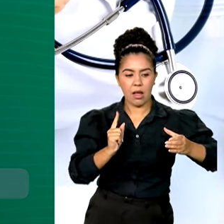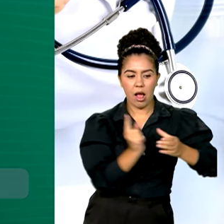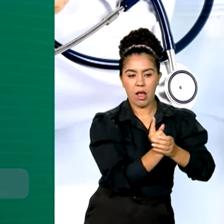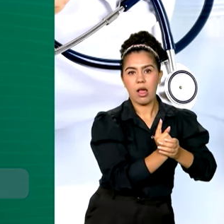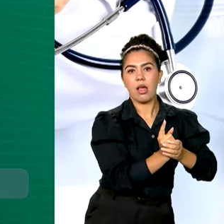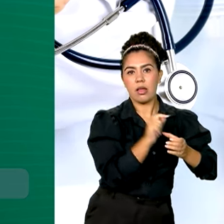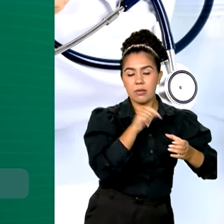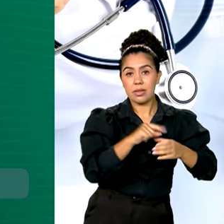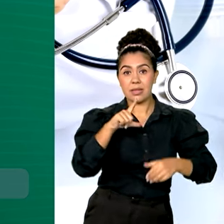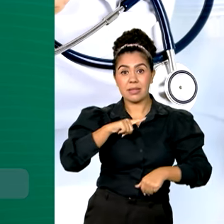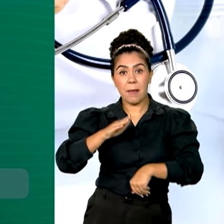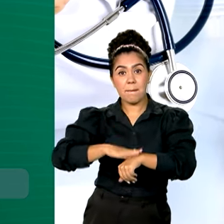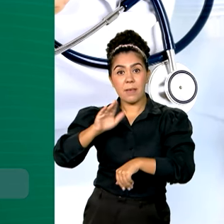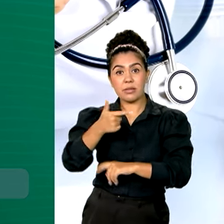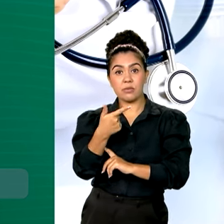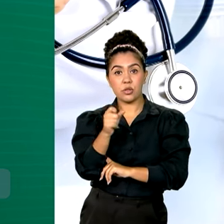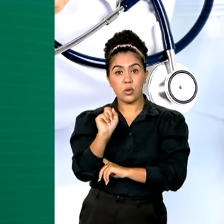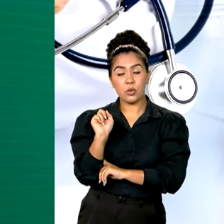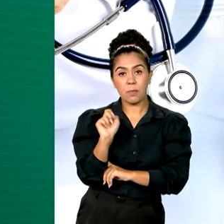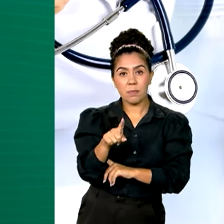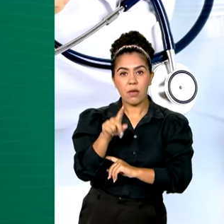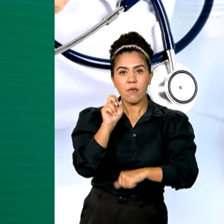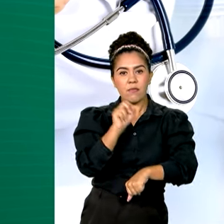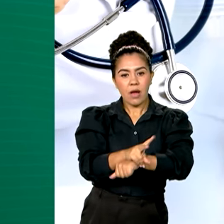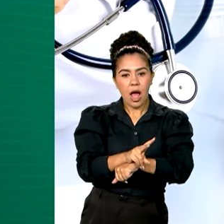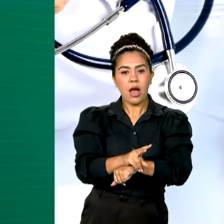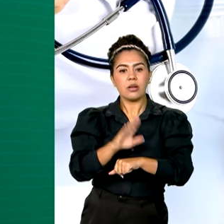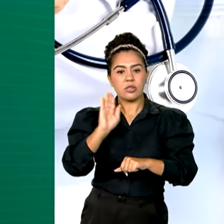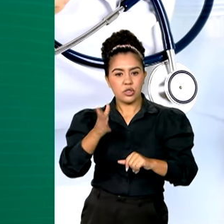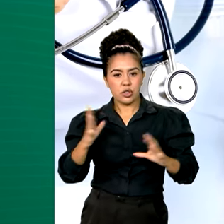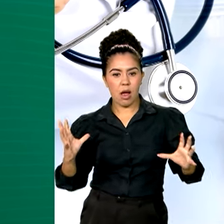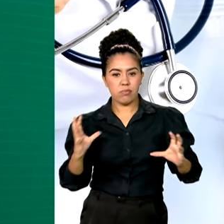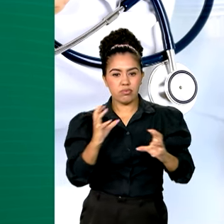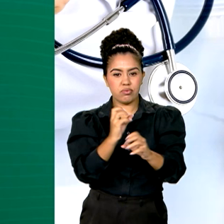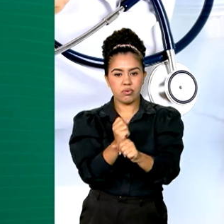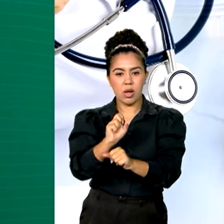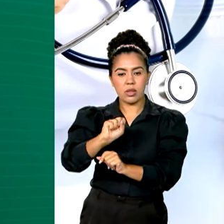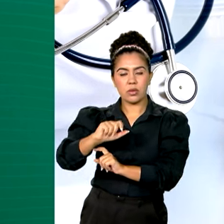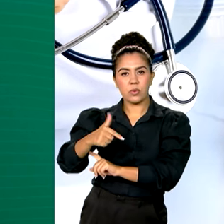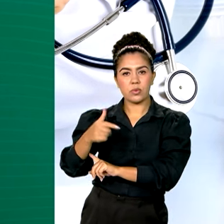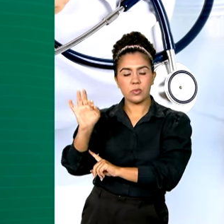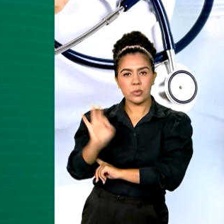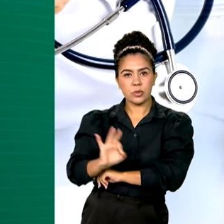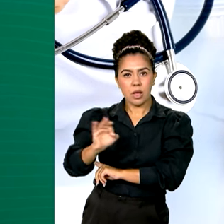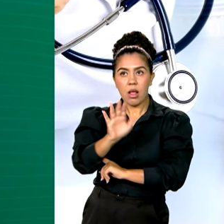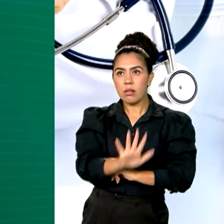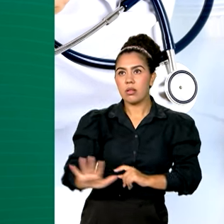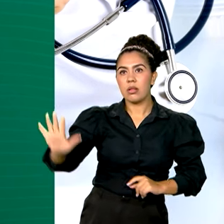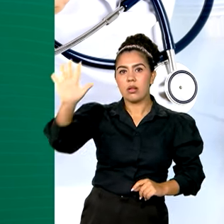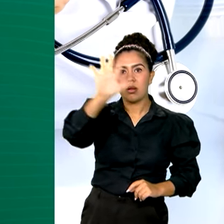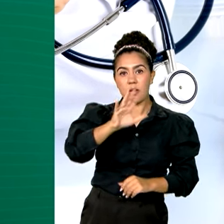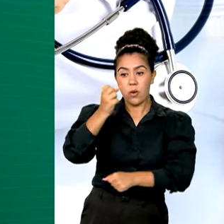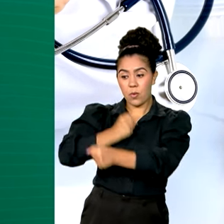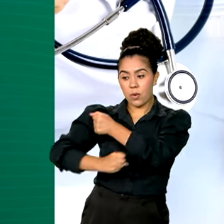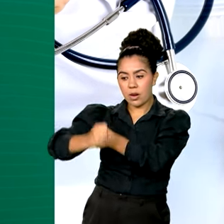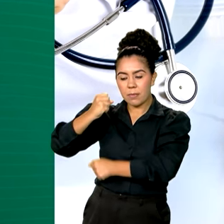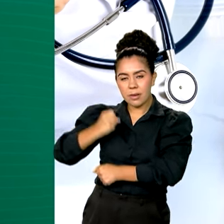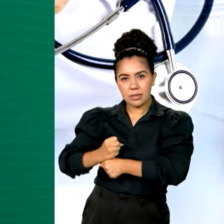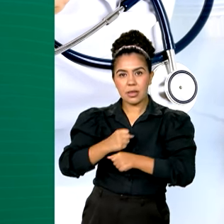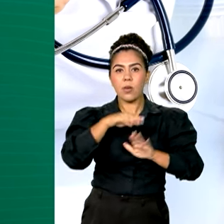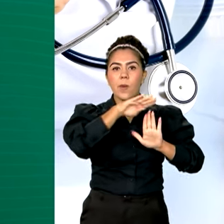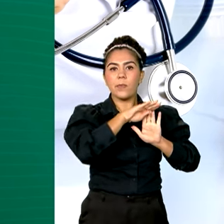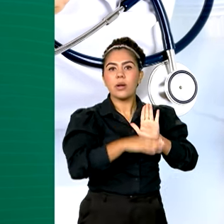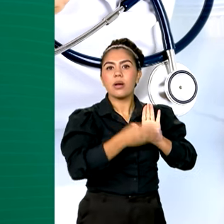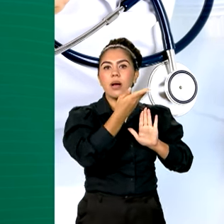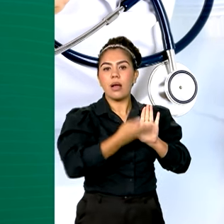28 mil vagas preenchidas em 82% do território nacional em 2023, o programa Mais Médicos teve